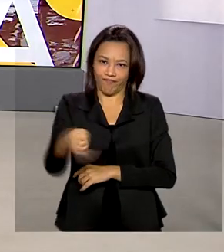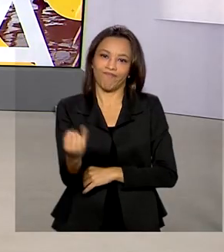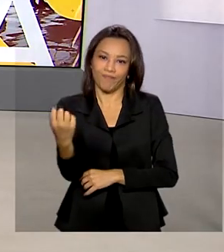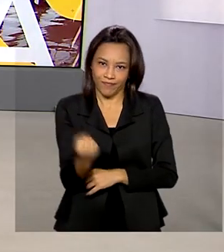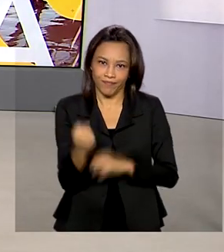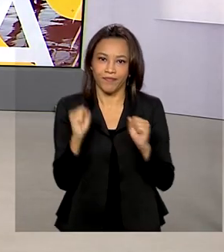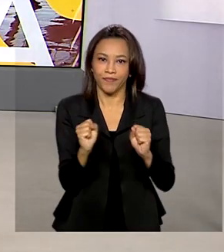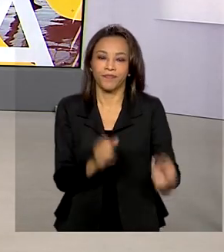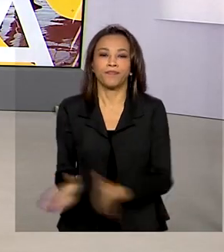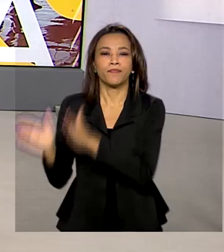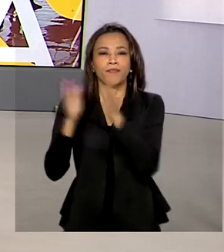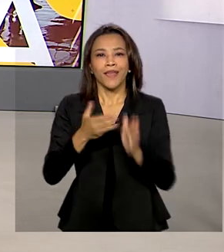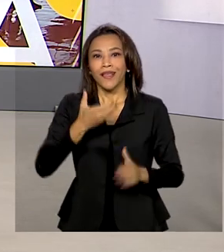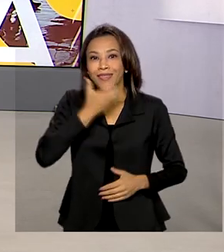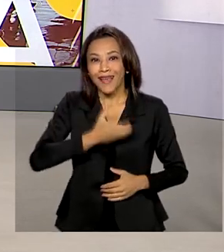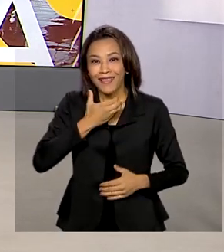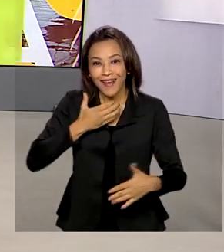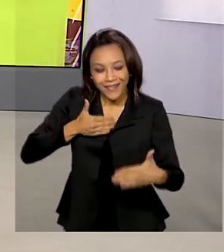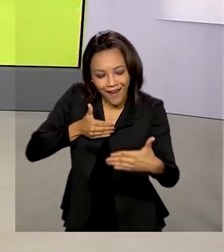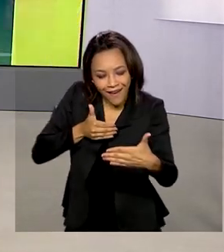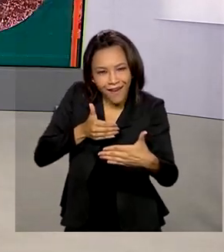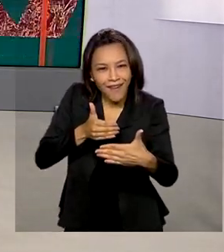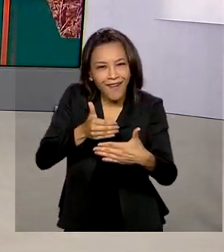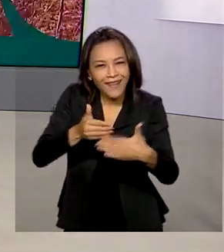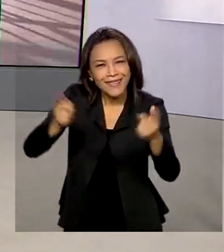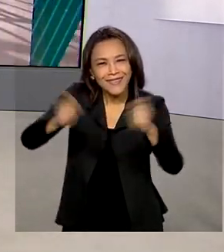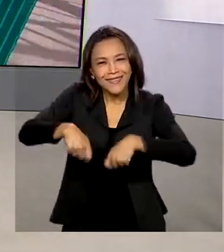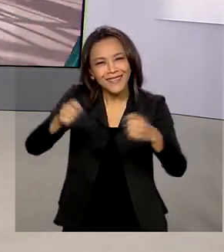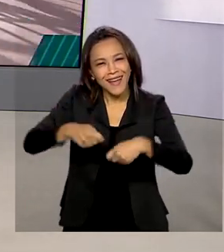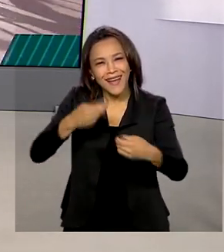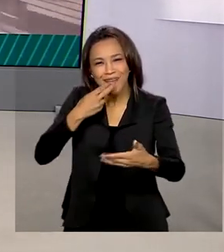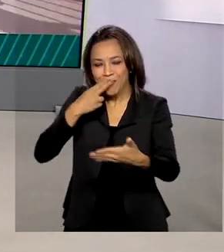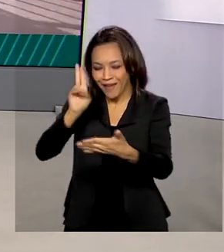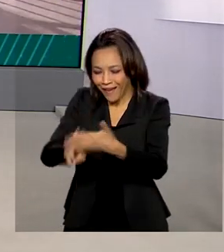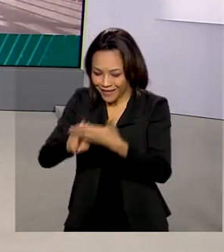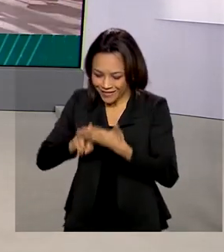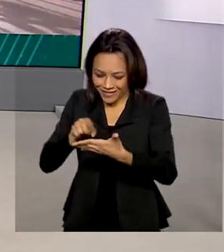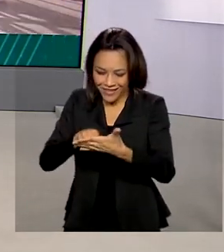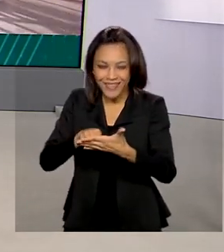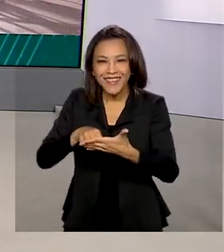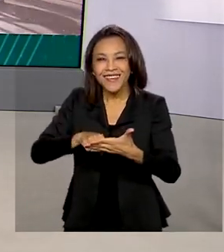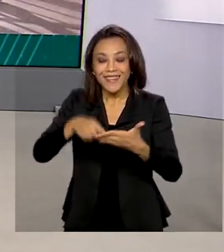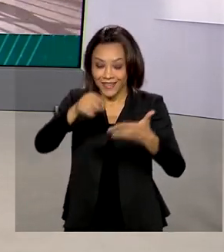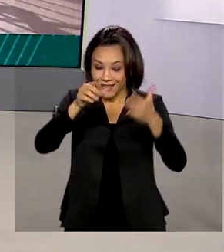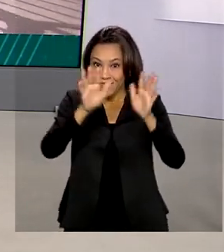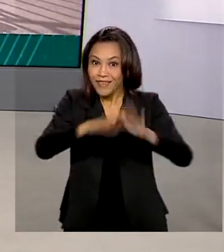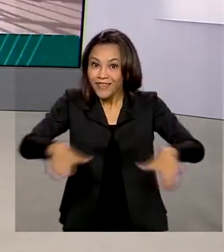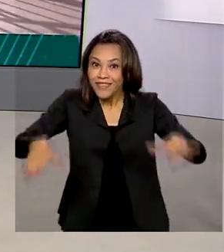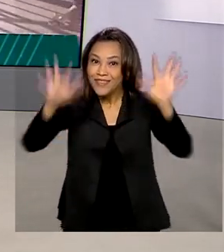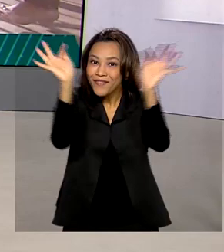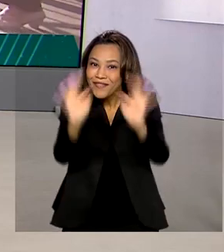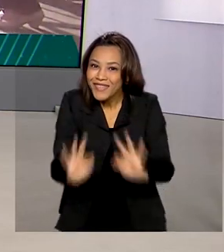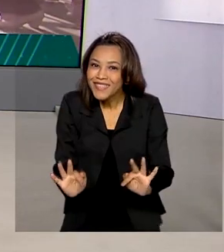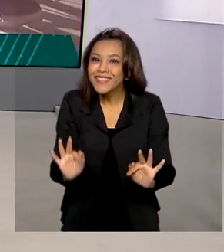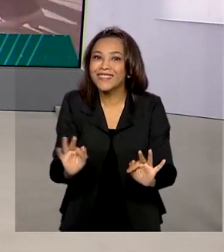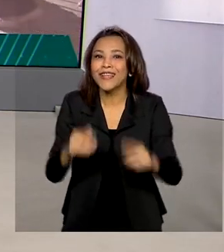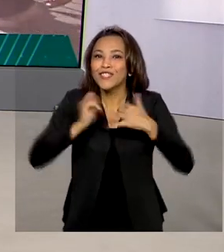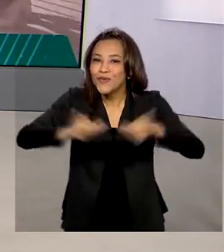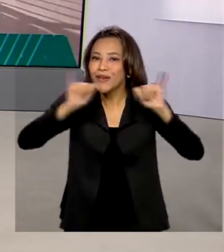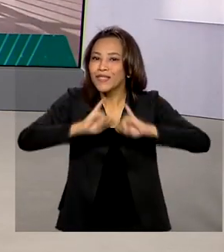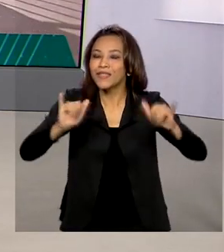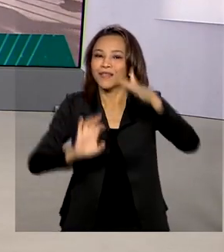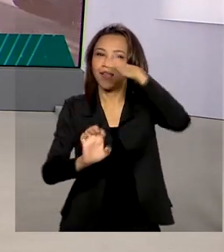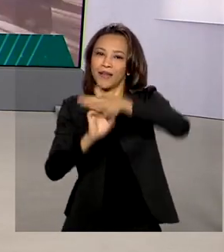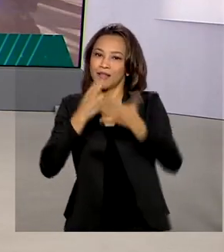O Natal está chegando e ainda dá tempo de adotar uma cartinha e fazer uma criança mais feliz. A campanha Papai Noel dos